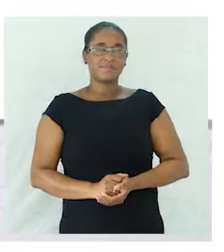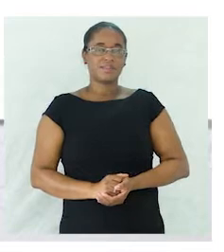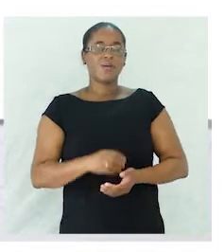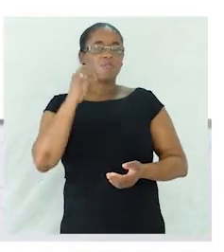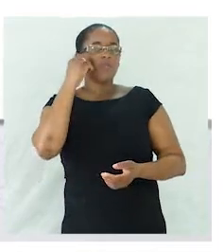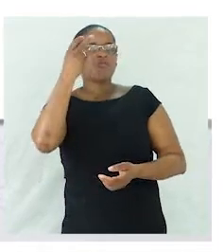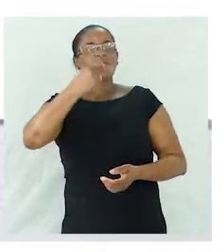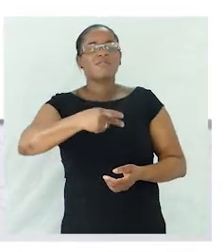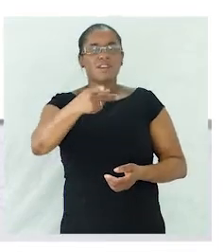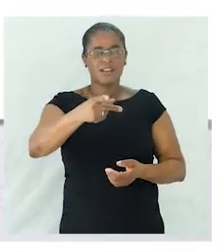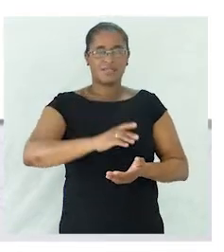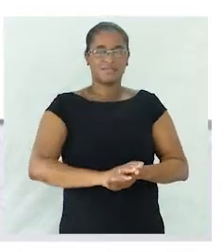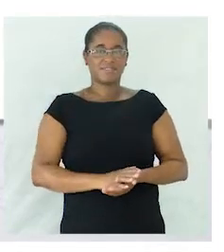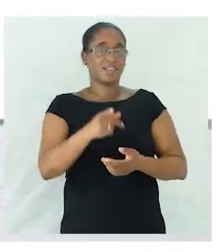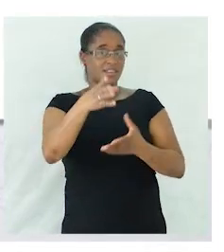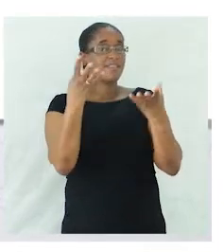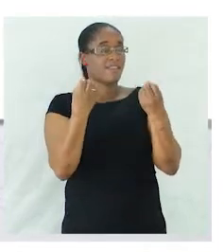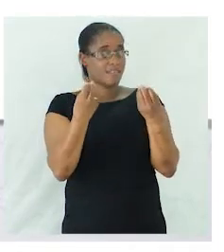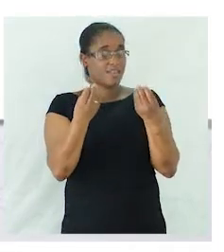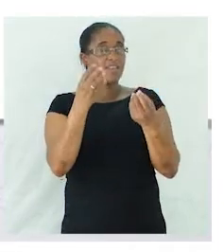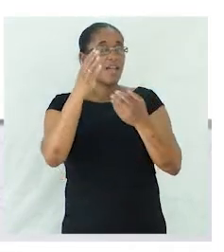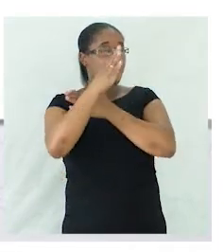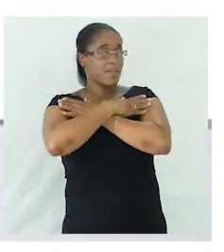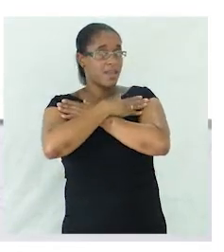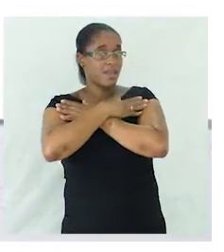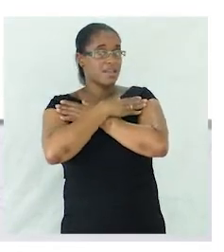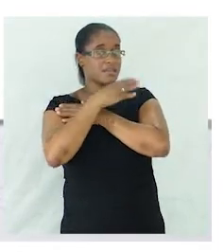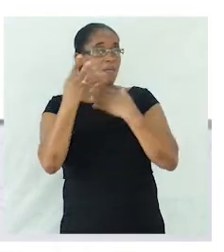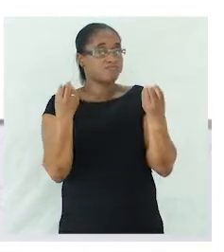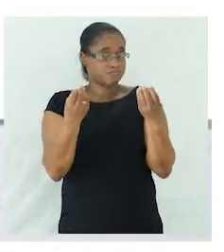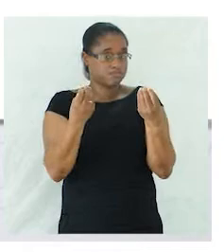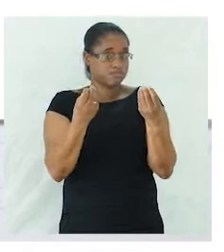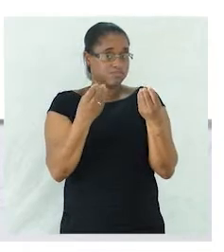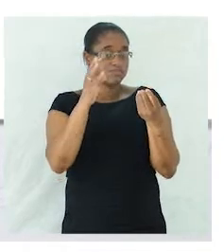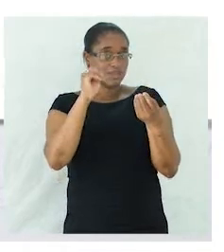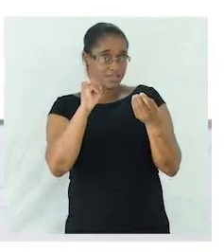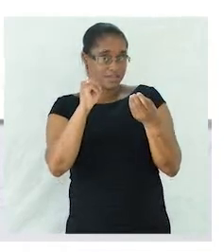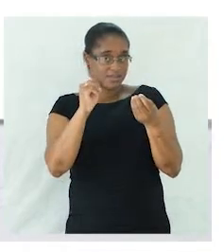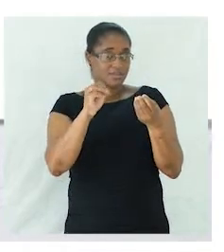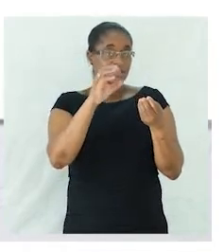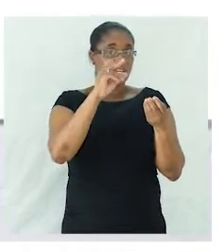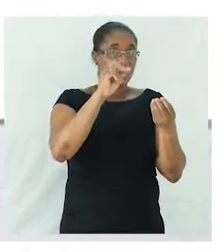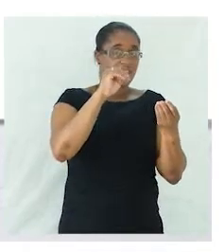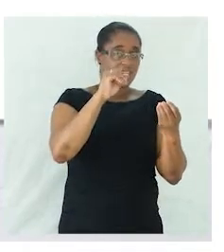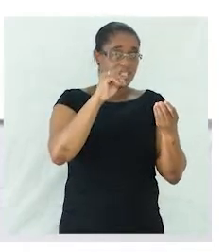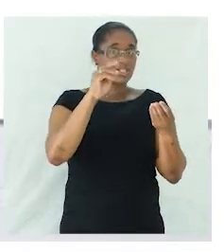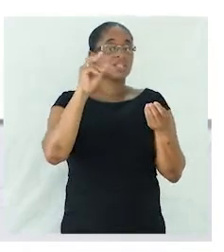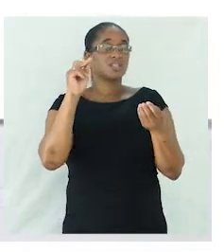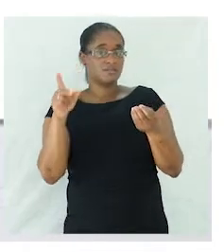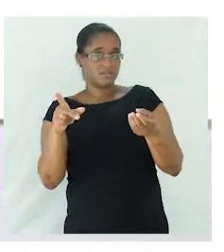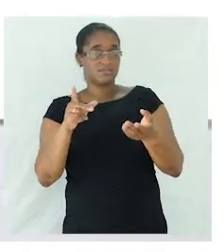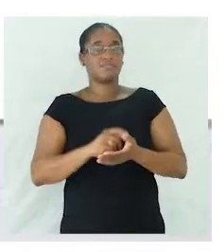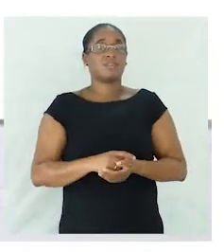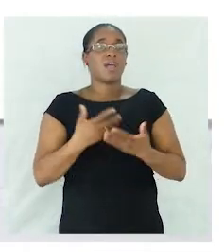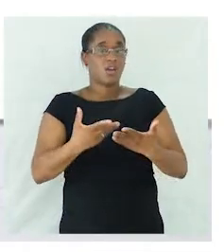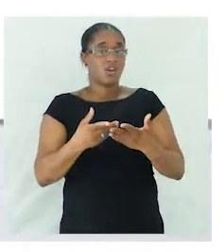aqui vocês já não vão só fazer alterações aos substantivos mas também aos seus determinantes e também a